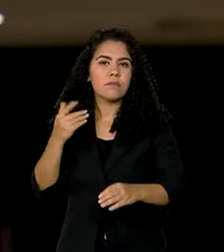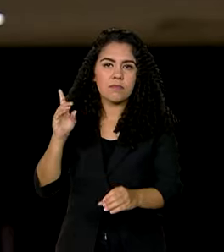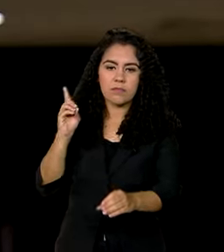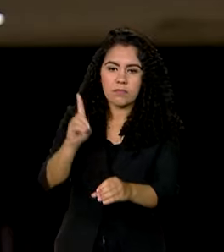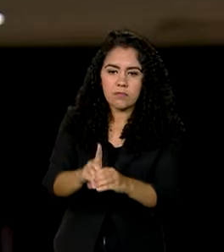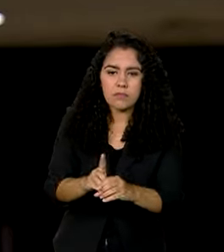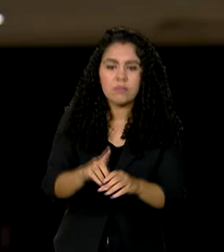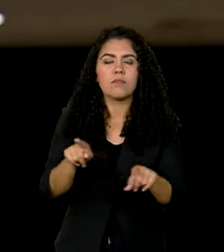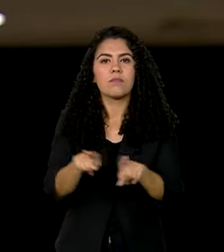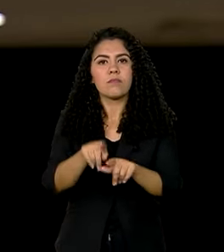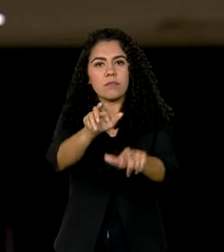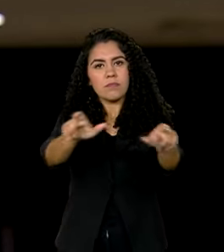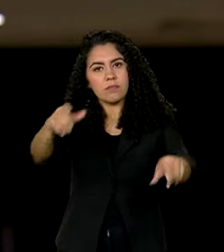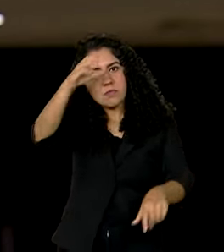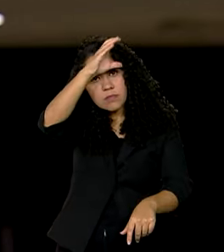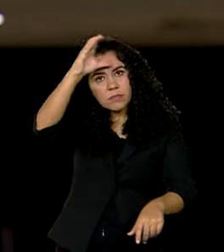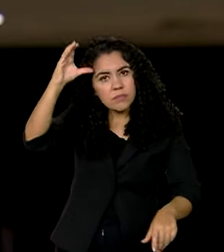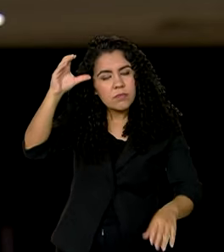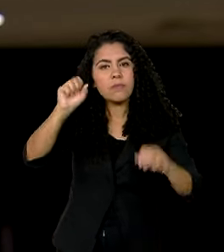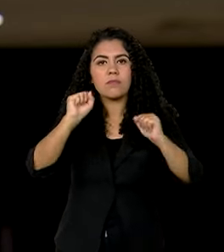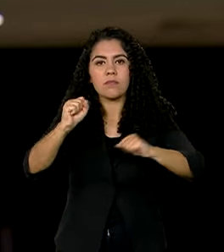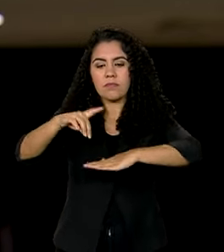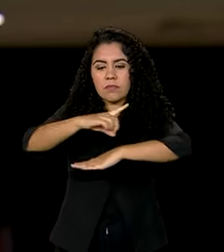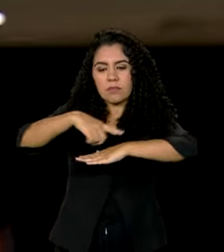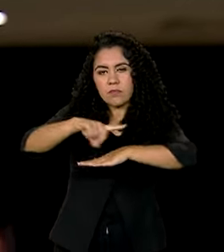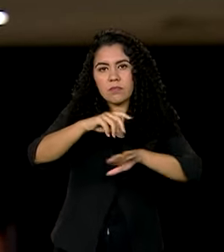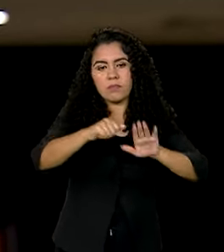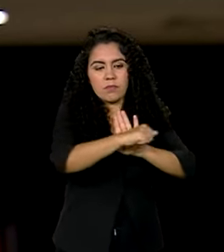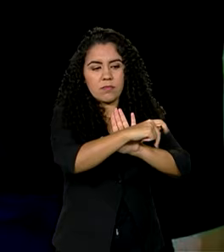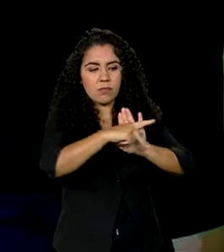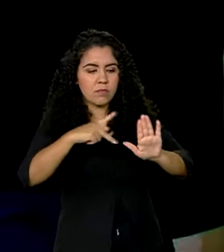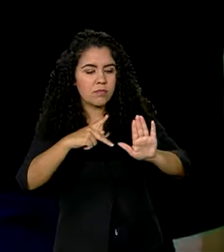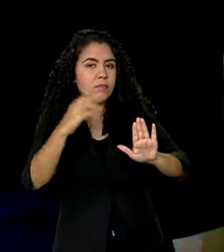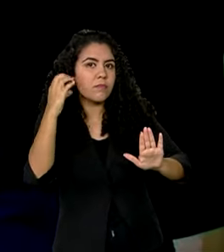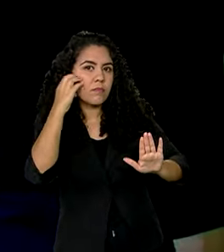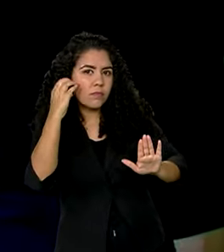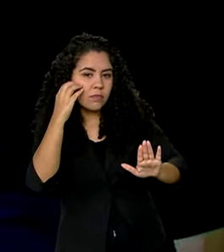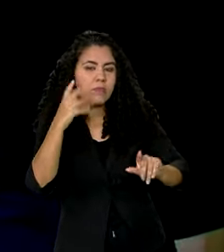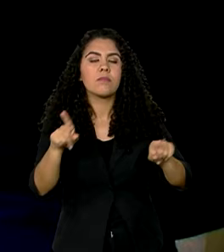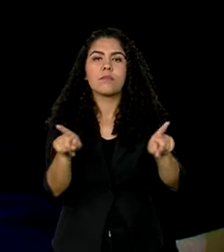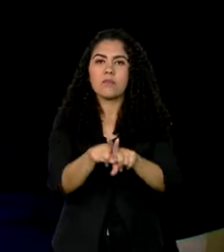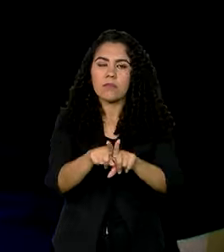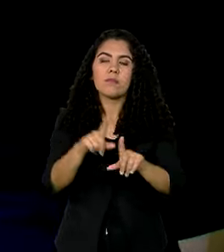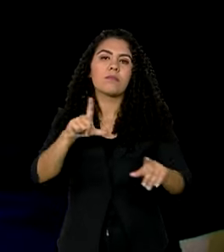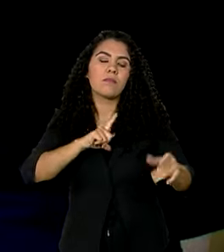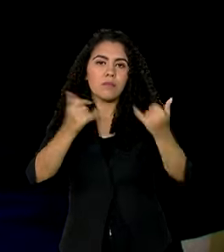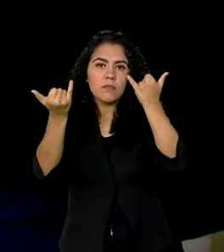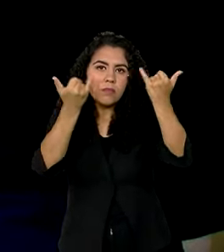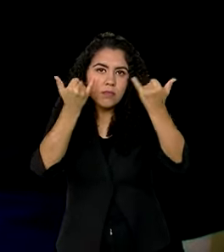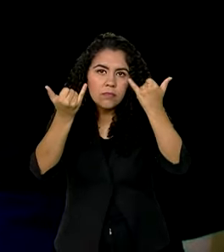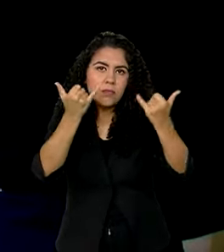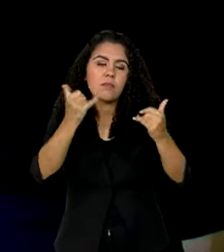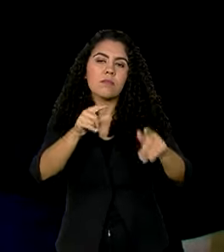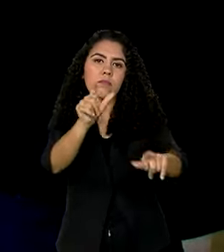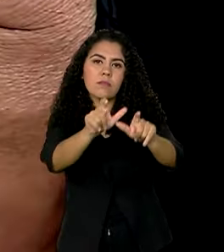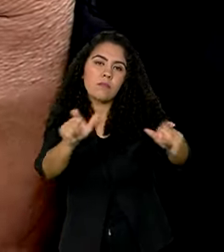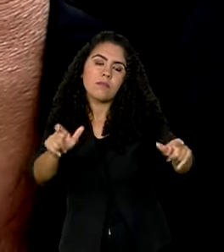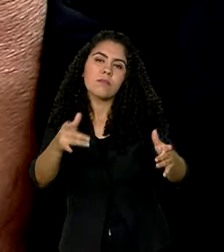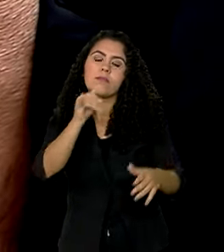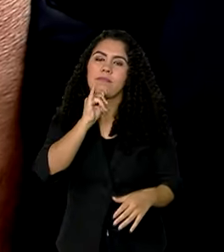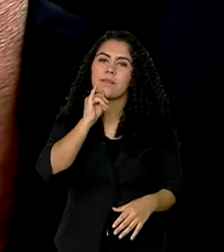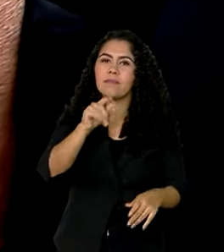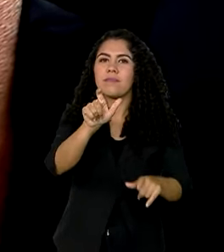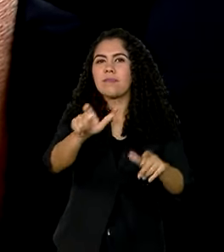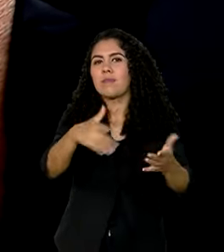podem movimentar de forma digital no app da Caixa, no Caixa Tem, ainda tem informações das pessoas, especialmente aquelas que